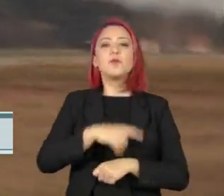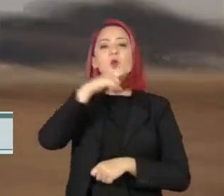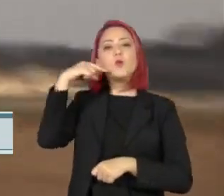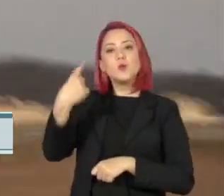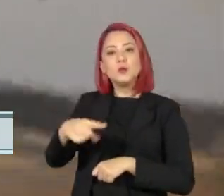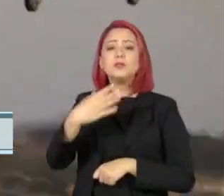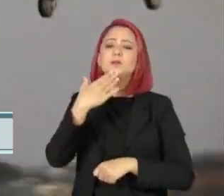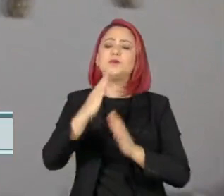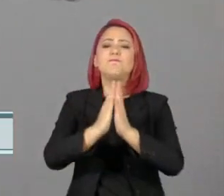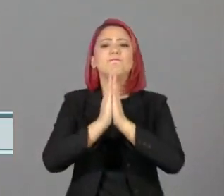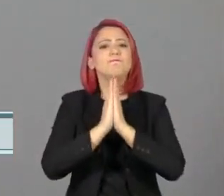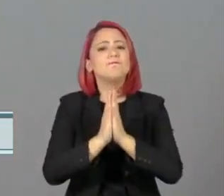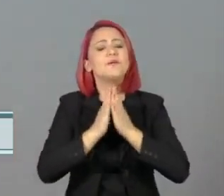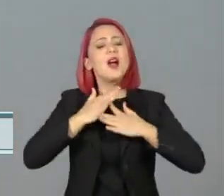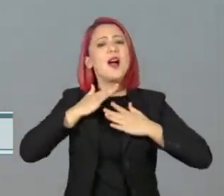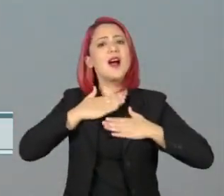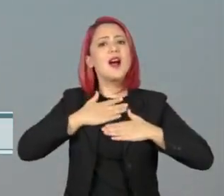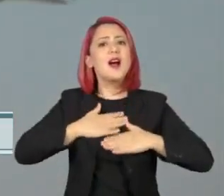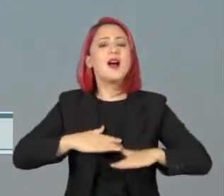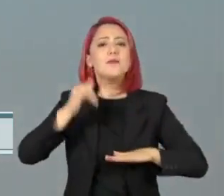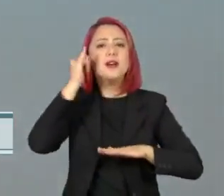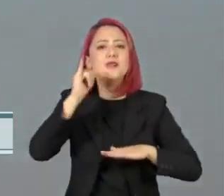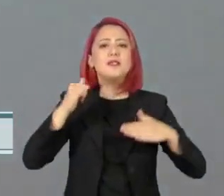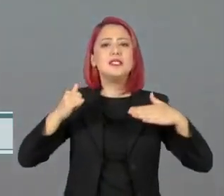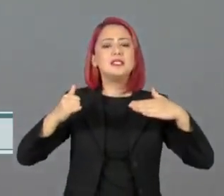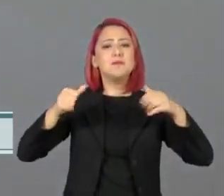pediu calma para não agravar a situação.